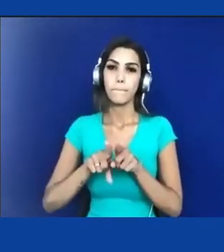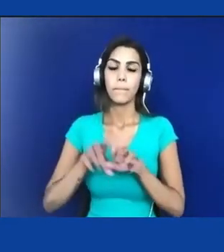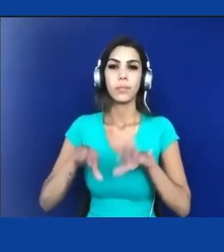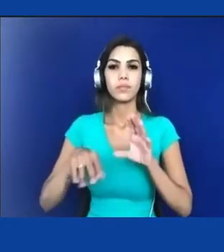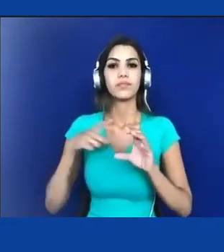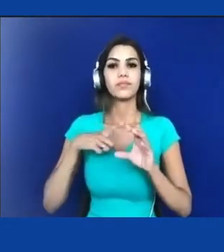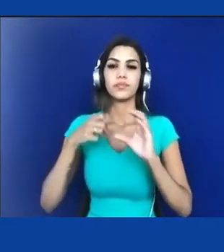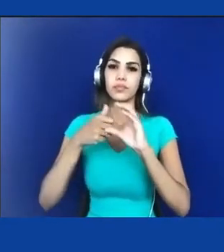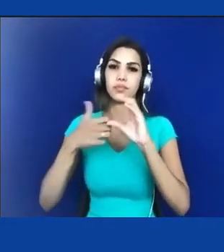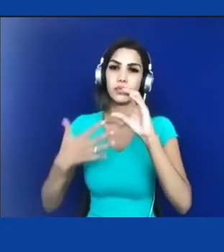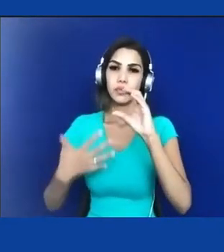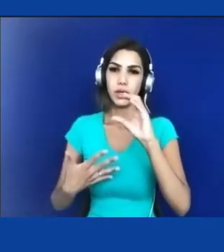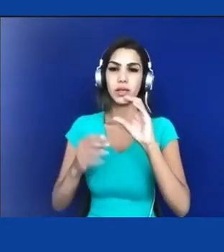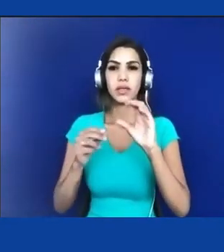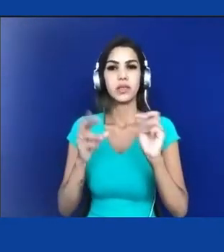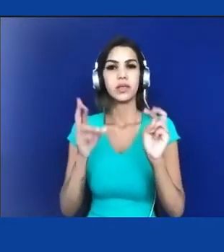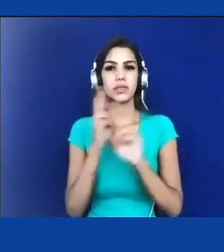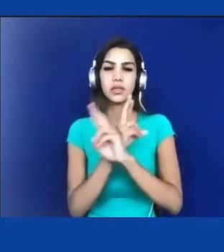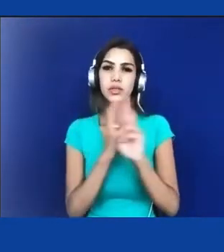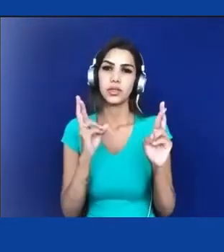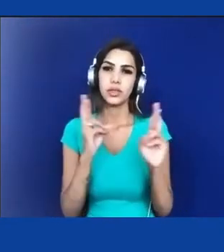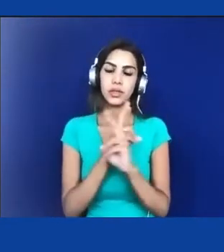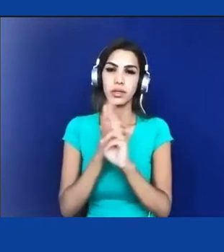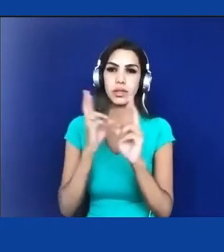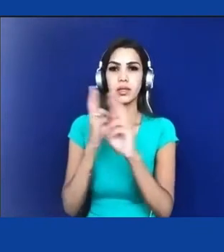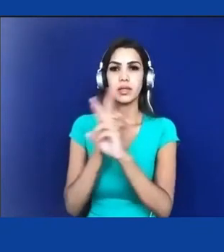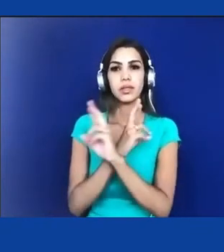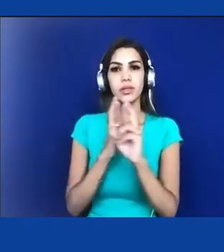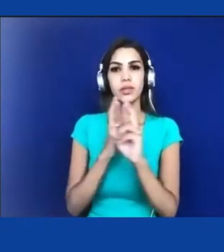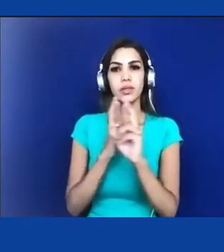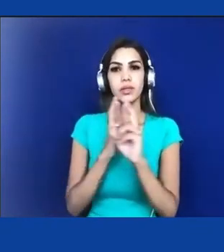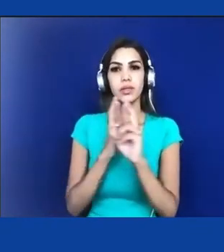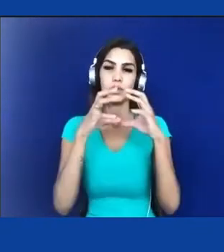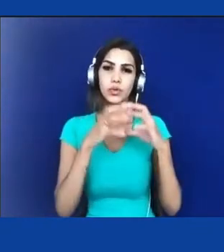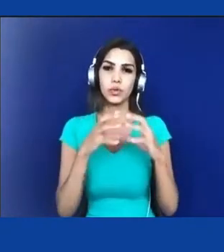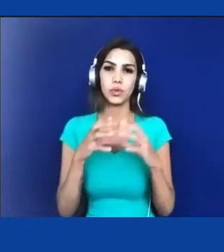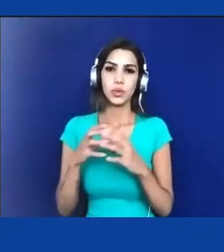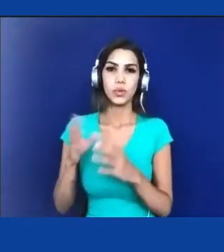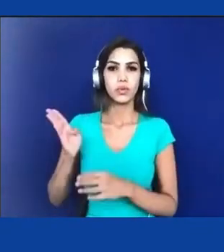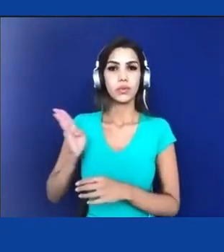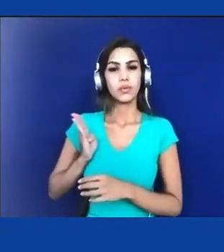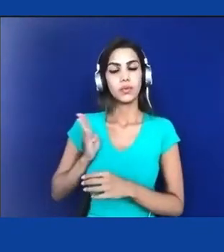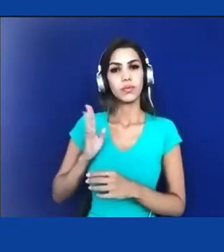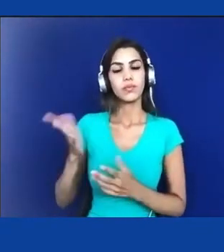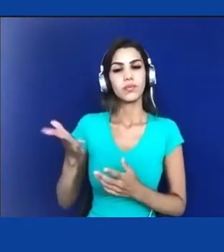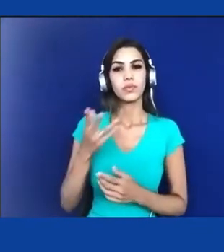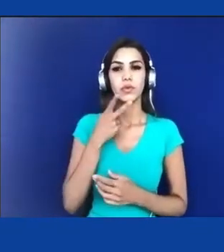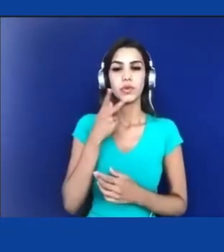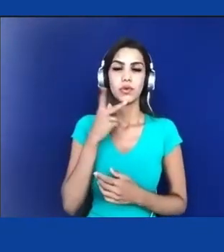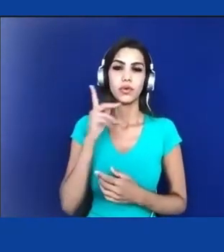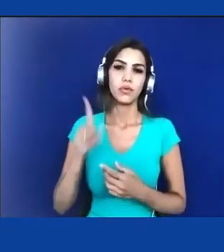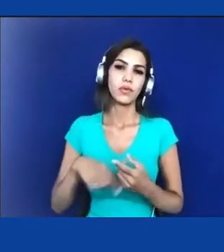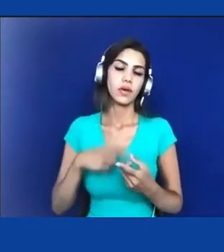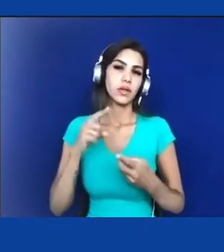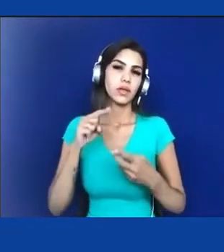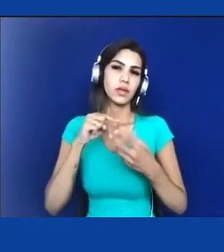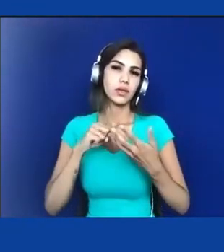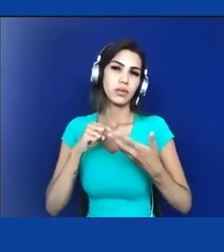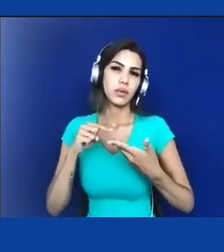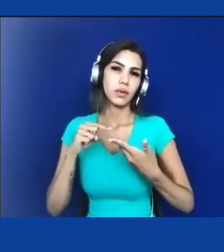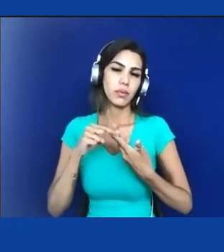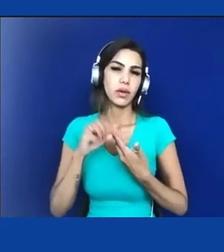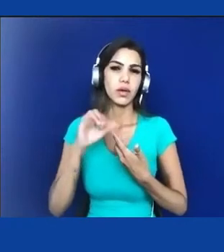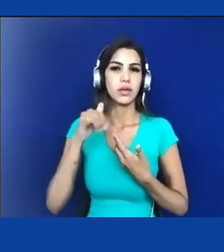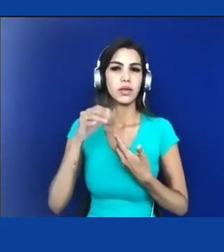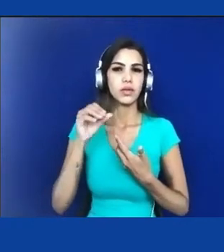relacionamento. Estamos falando aqui de Manuel Arruda da Câmara, Alexandre Rodrigues Ferreira, José Bonifácio, Araújo